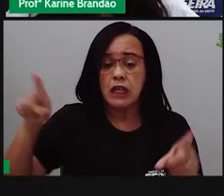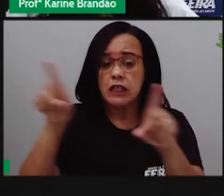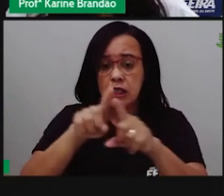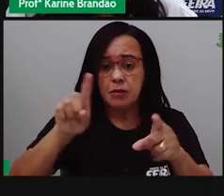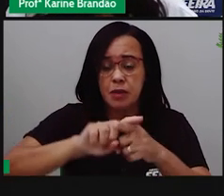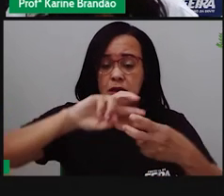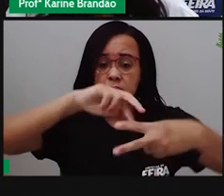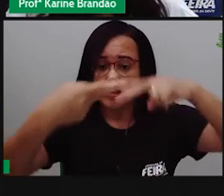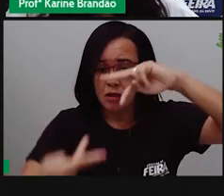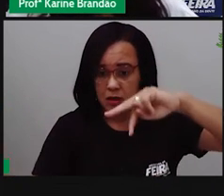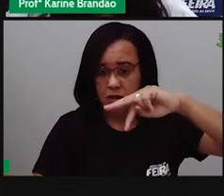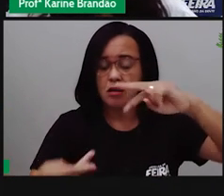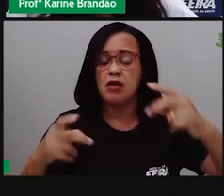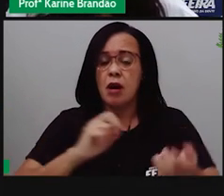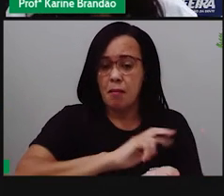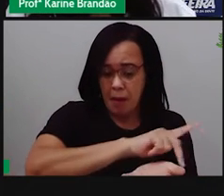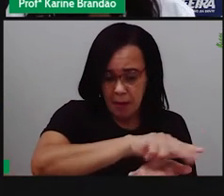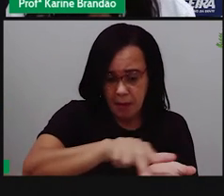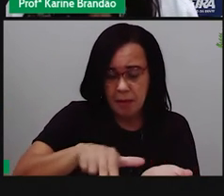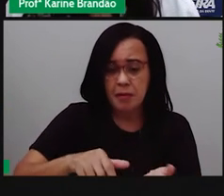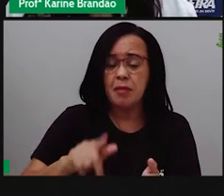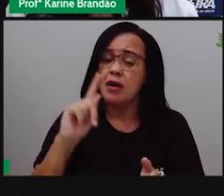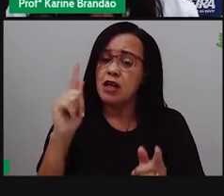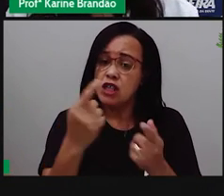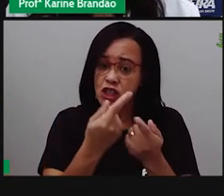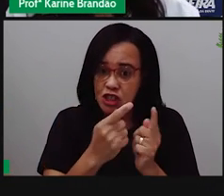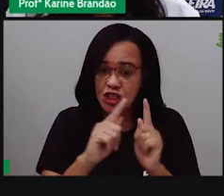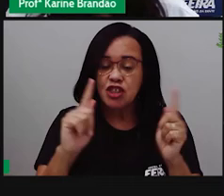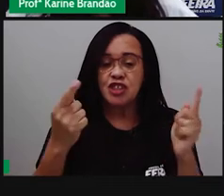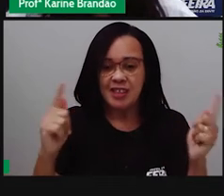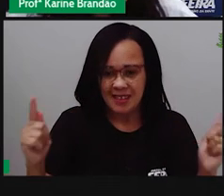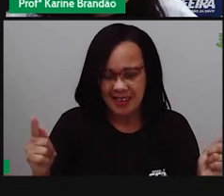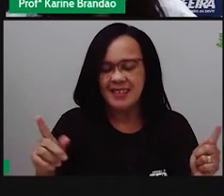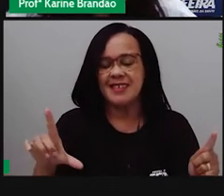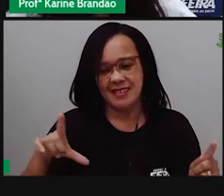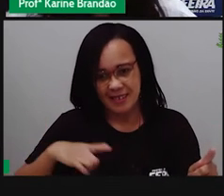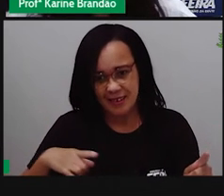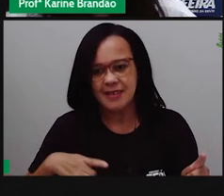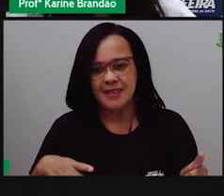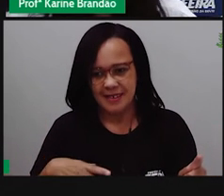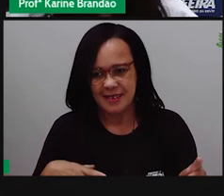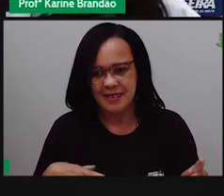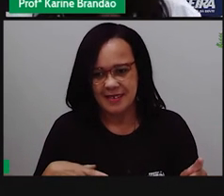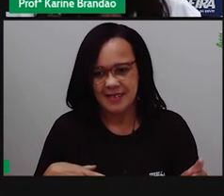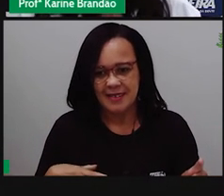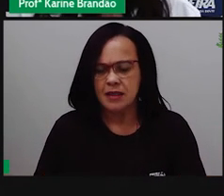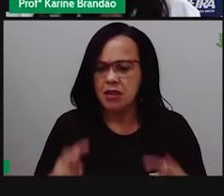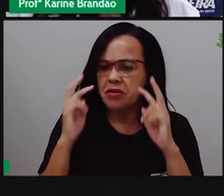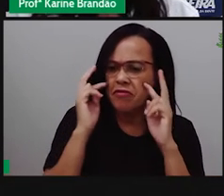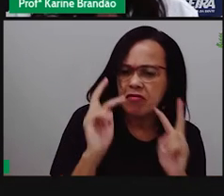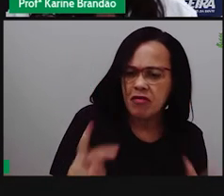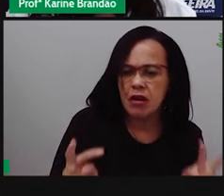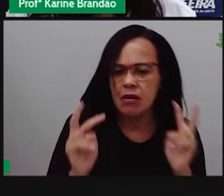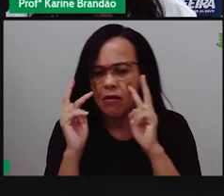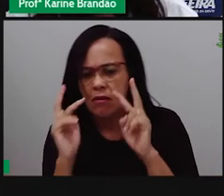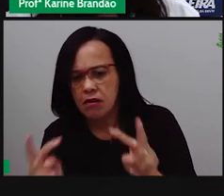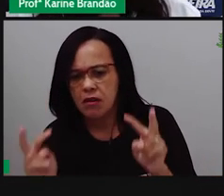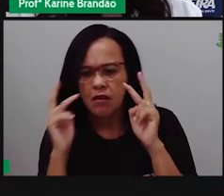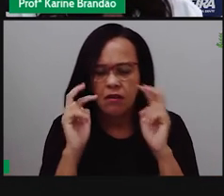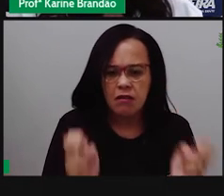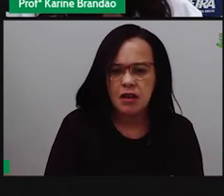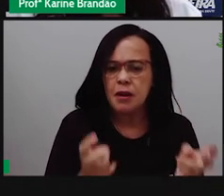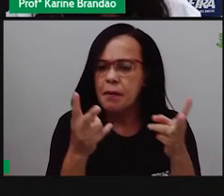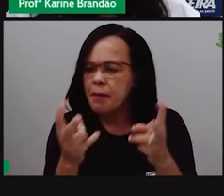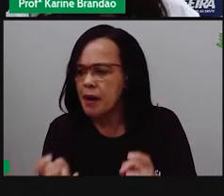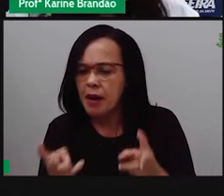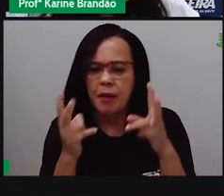diversidade, né, diversidade genética. Quando a gente amplia um pouco mais essa observação, a gente pode ver uma diversidade